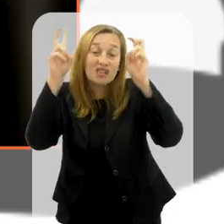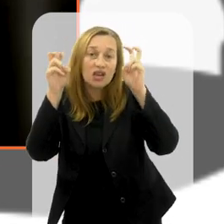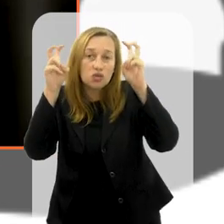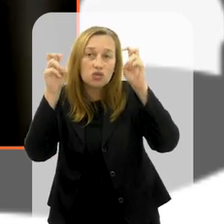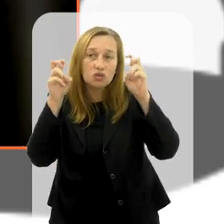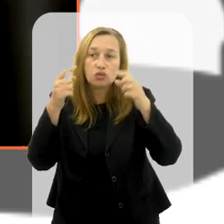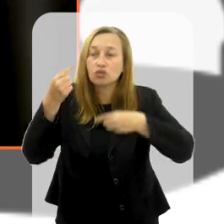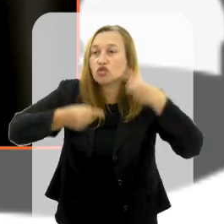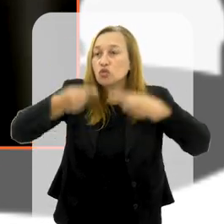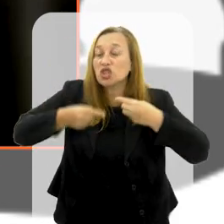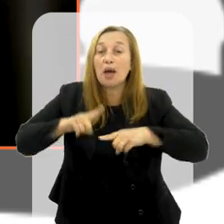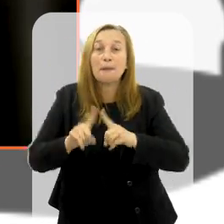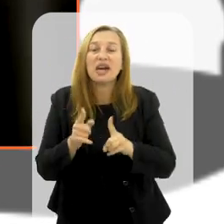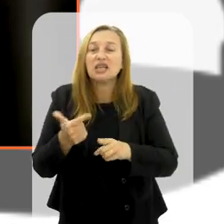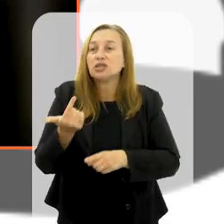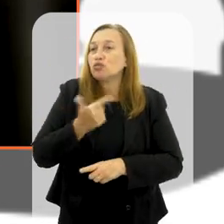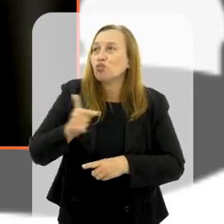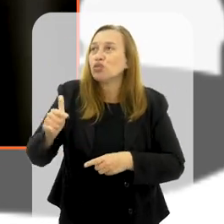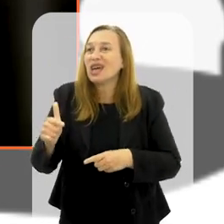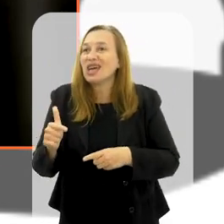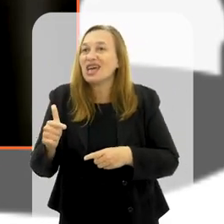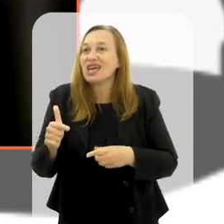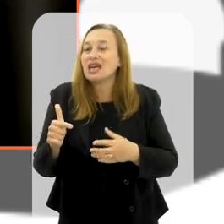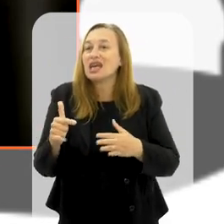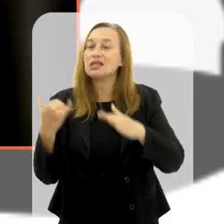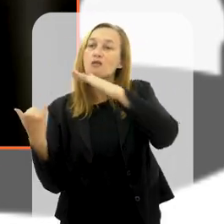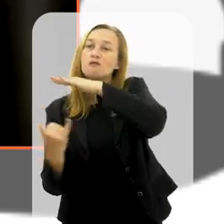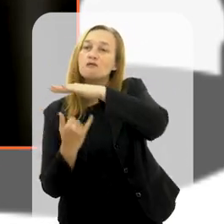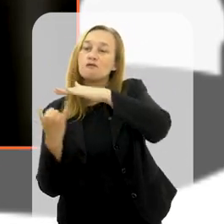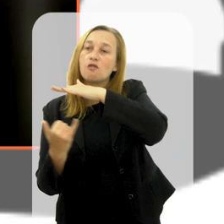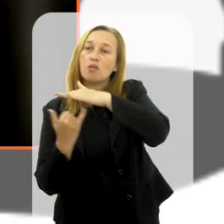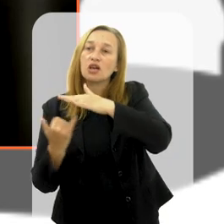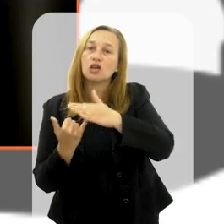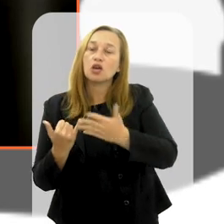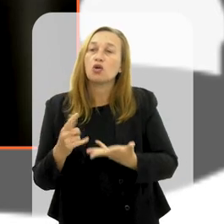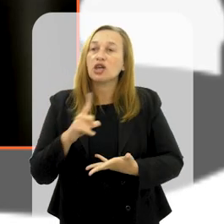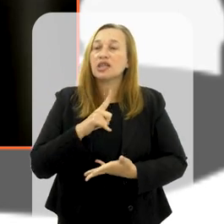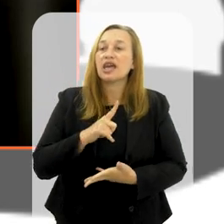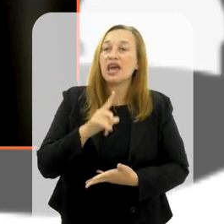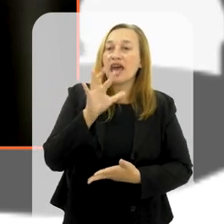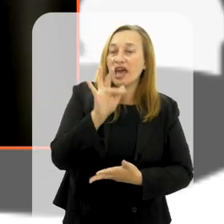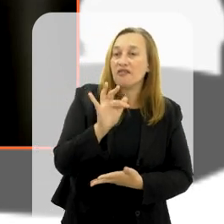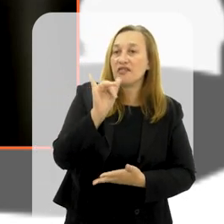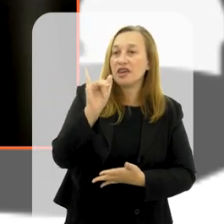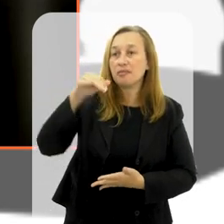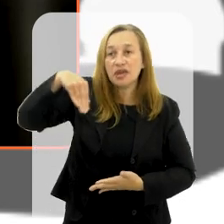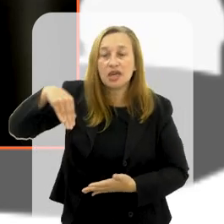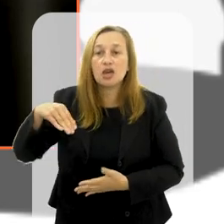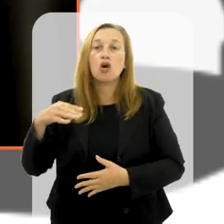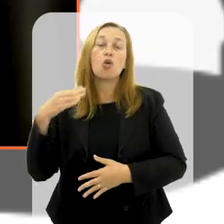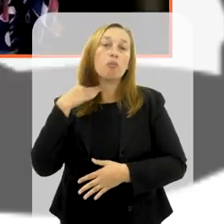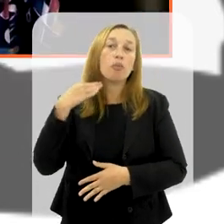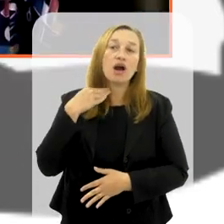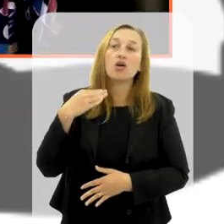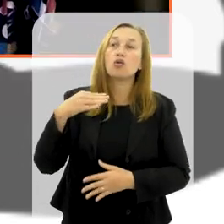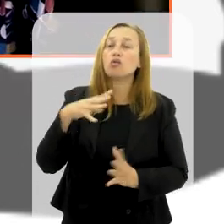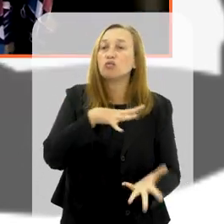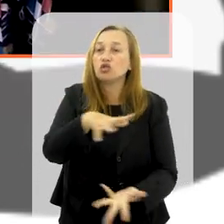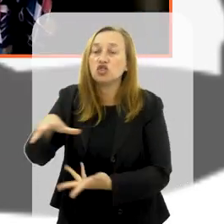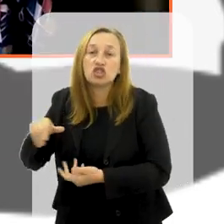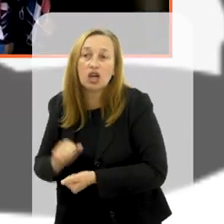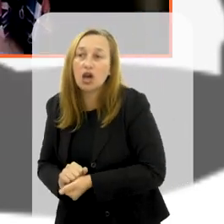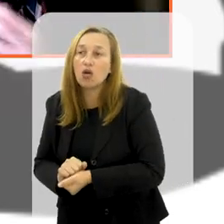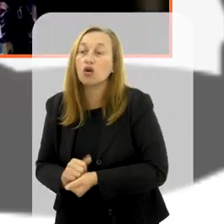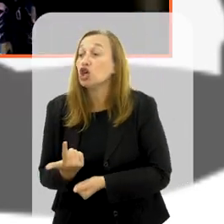mas, ao mesmo tempo, ele não tem essa formalidade do que tem o FMI, o Banco Mundial, uma